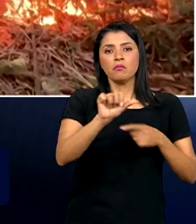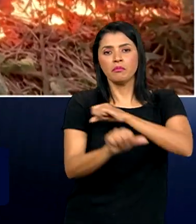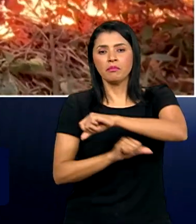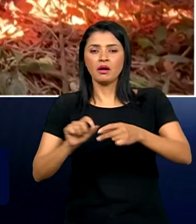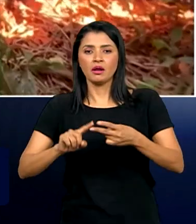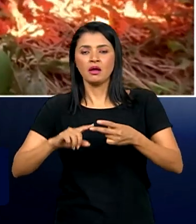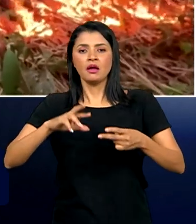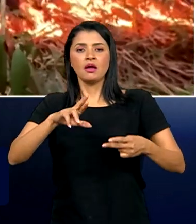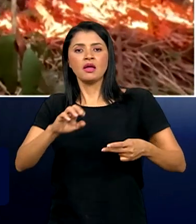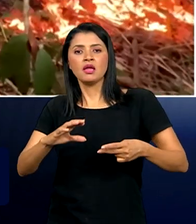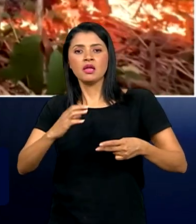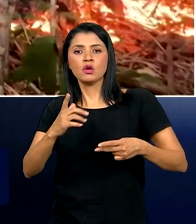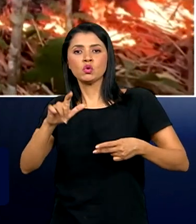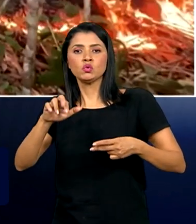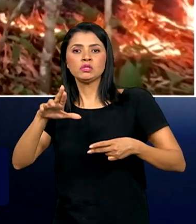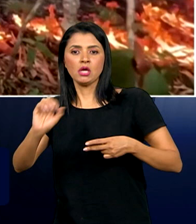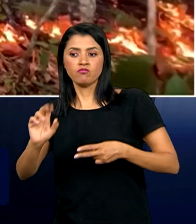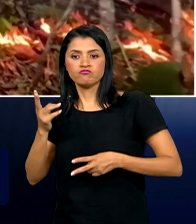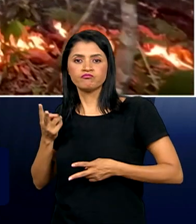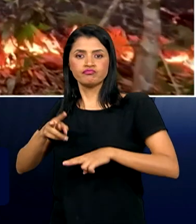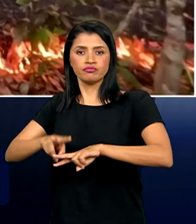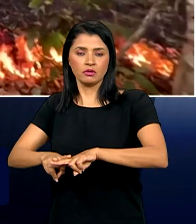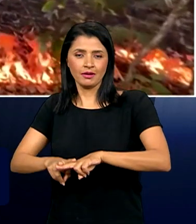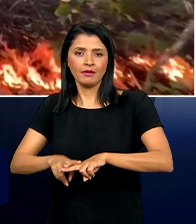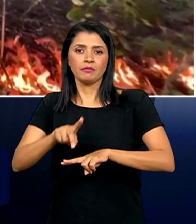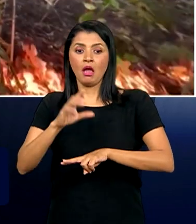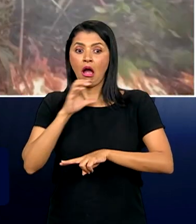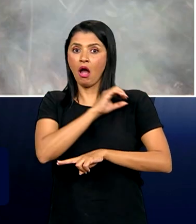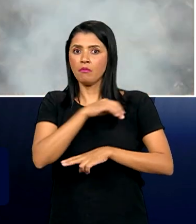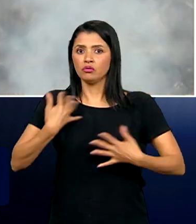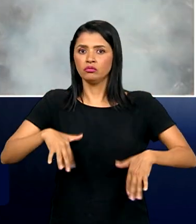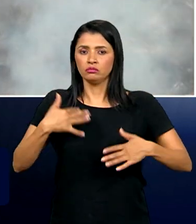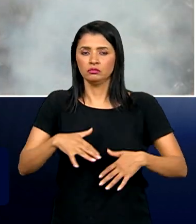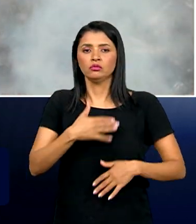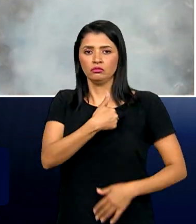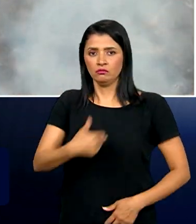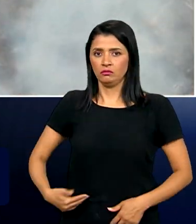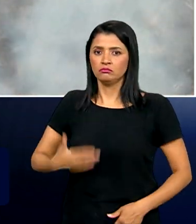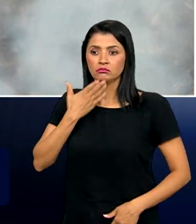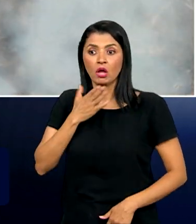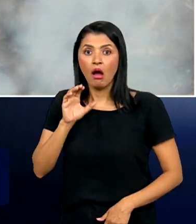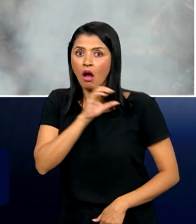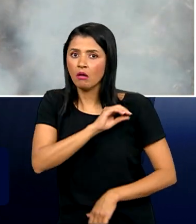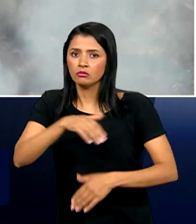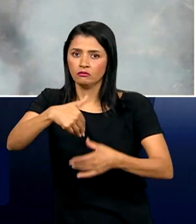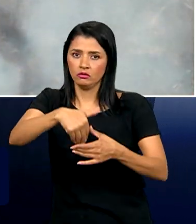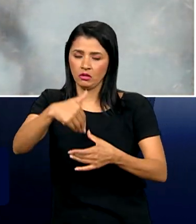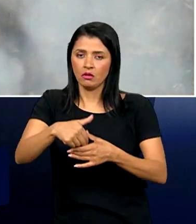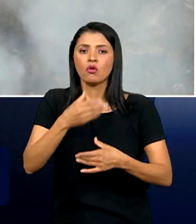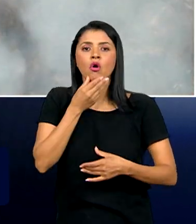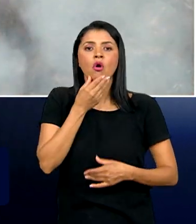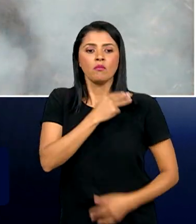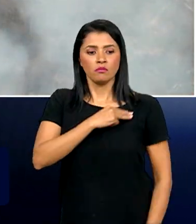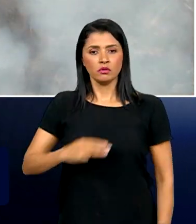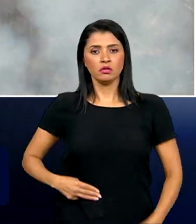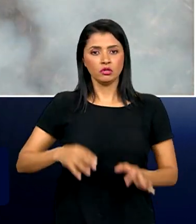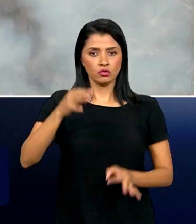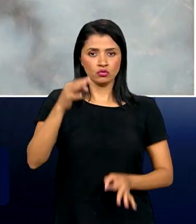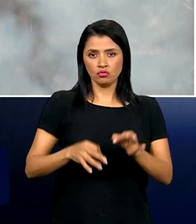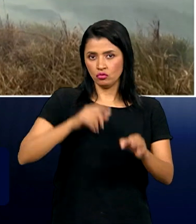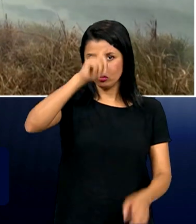acelerar essa tramitação, por isso o governo pediu urgência nessa votação. O ministro da Justiça, Ricardo Lewandowski,